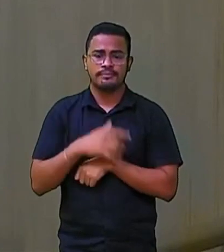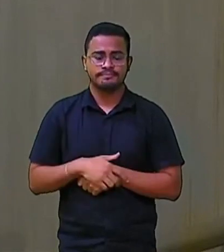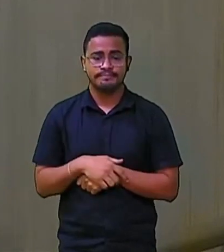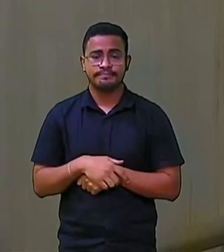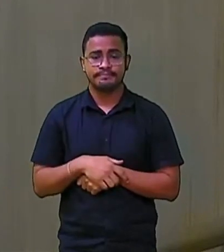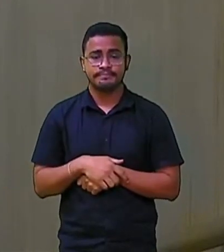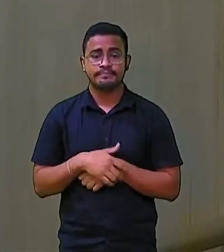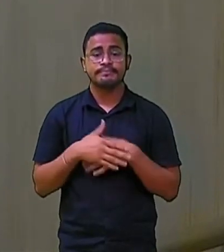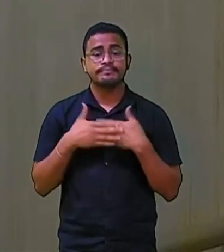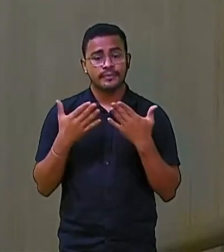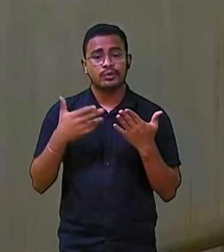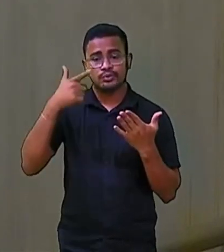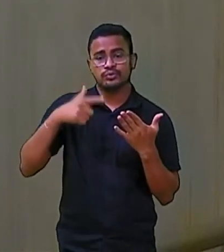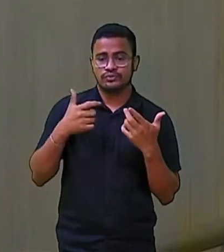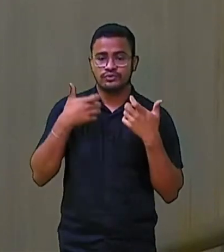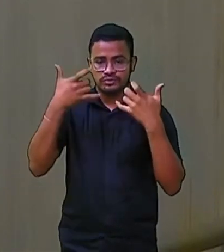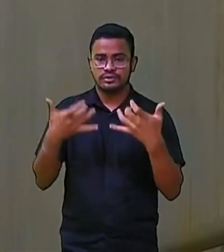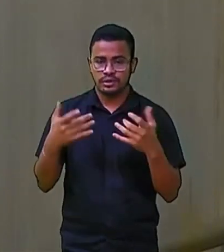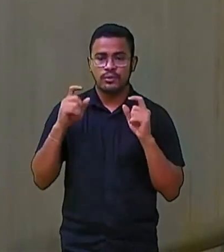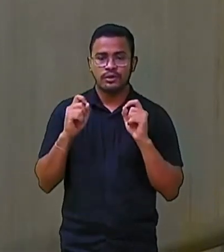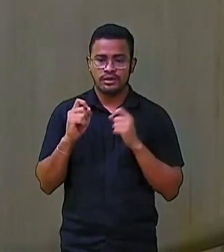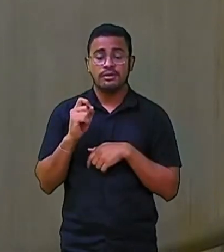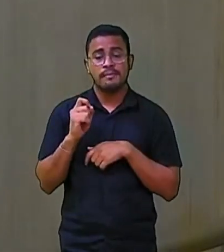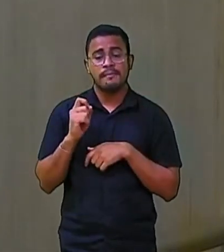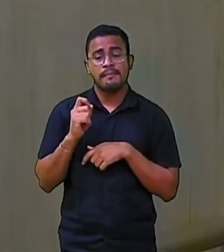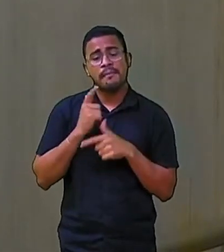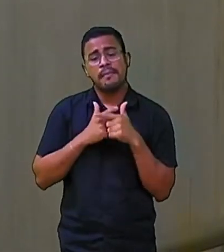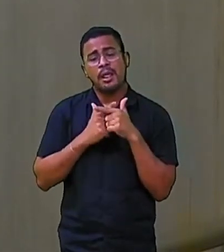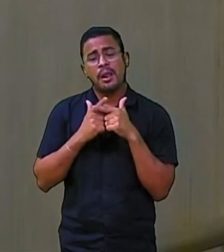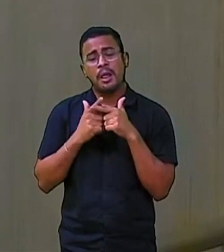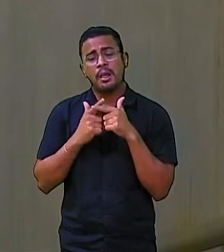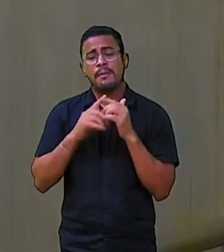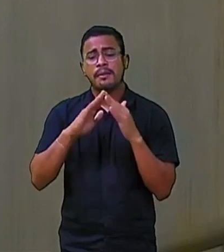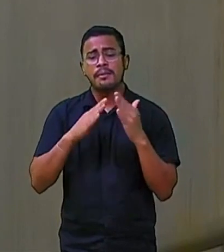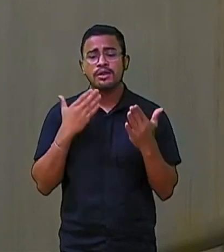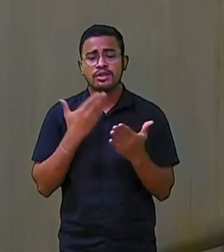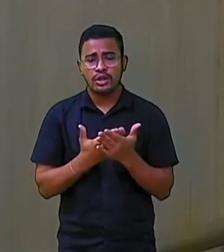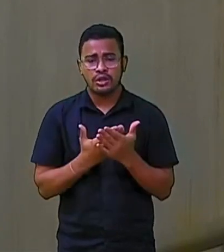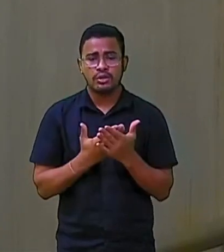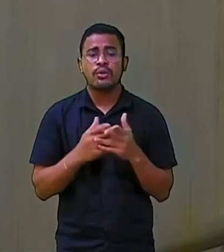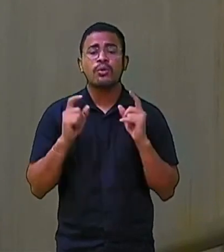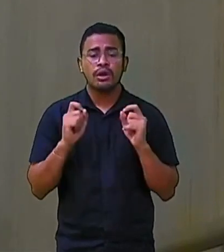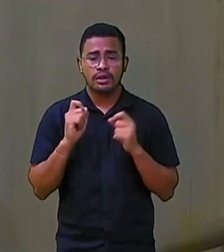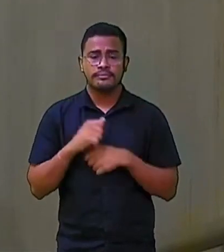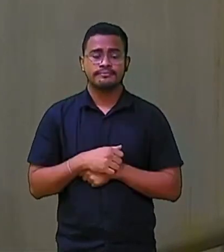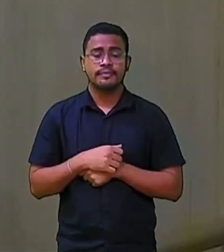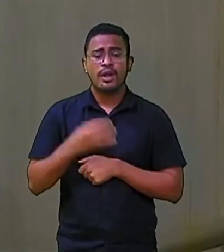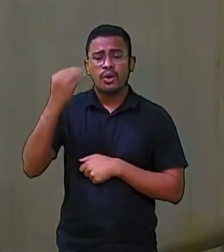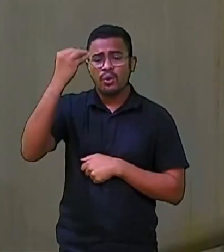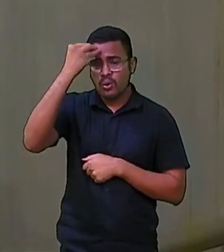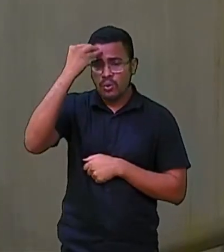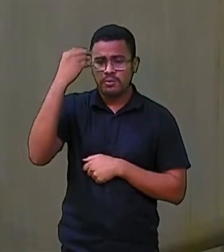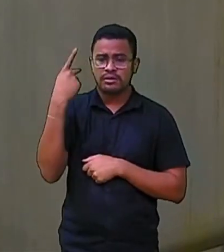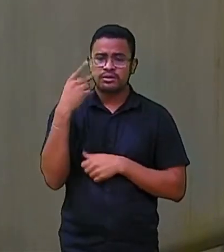Certo dia, vou repetir, diziam que o problema de uma escola era a culpa do prefeito Será que a culpa dessa